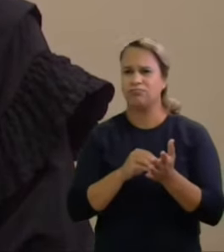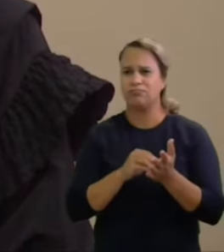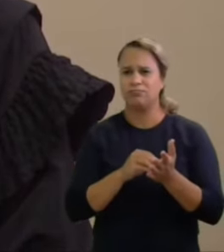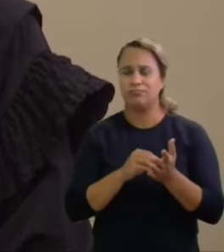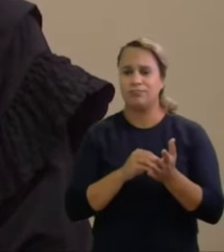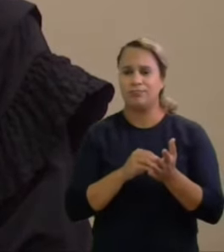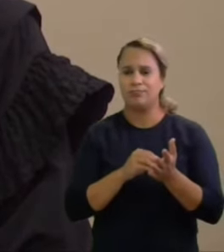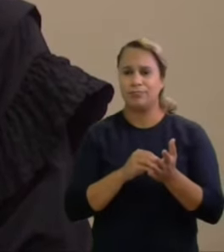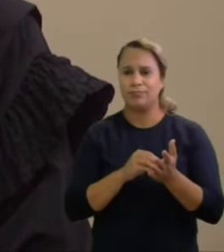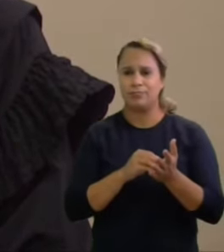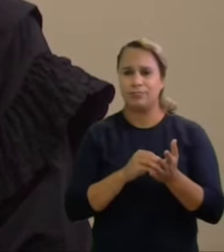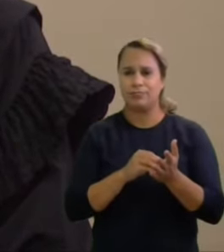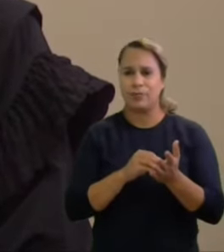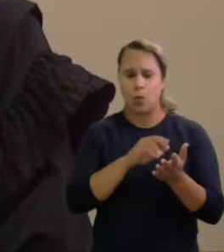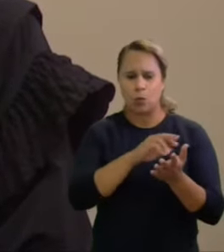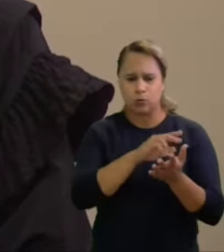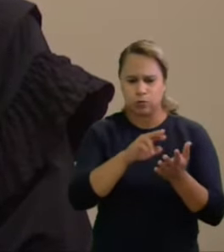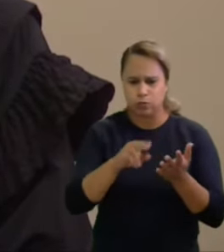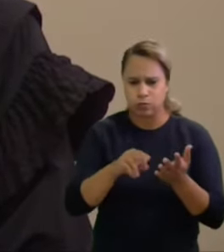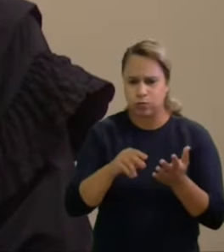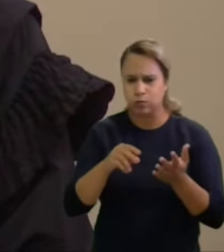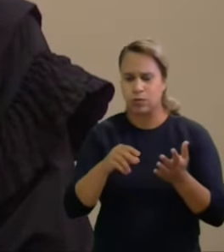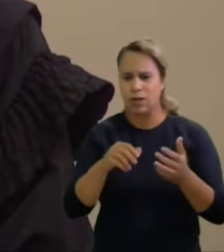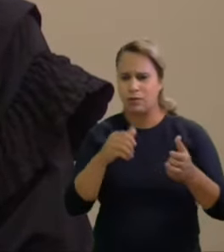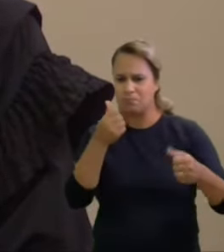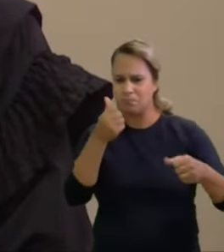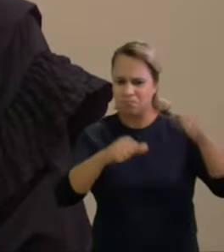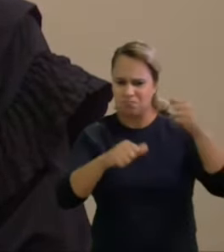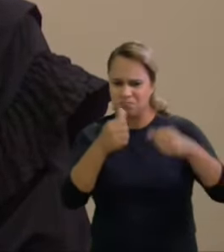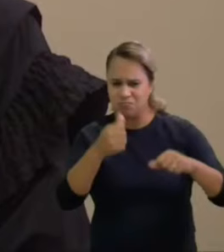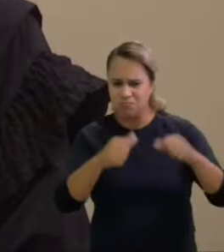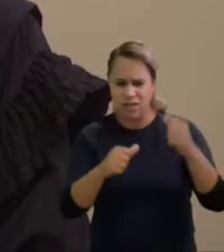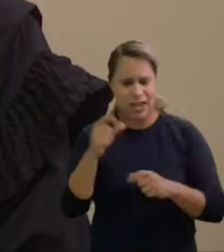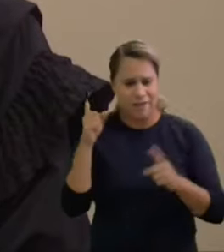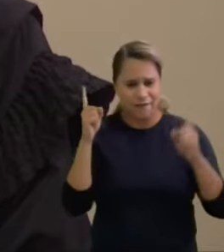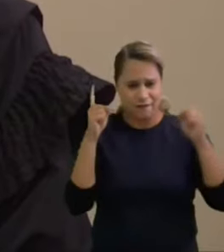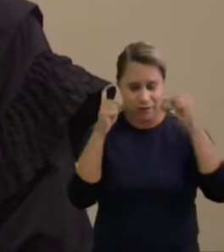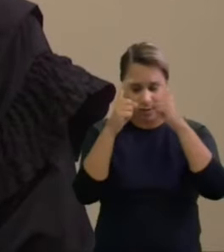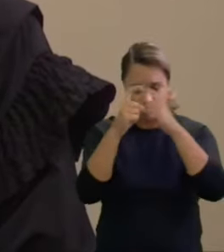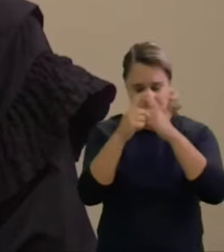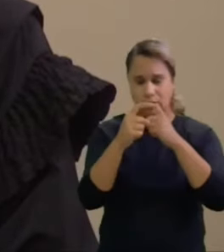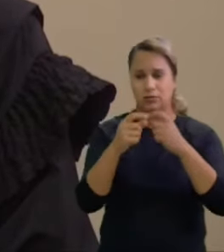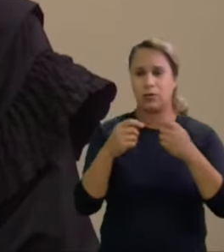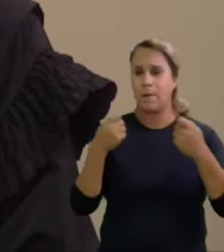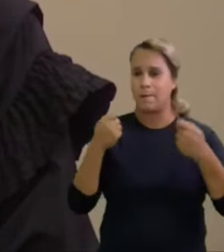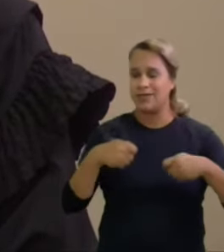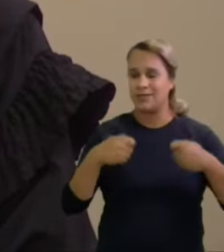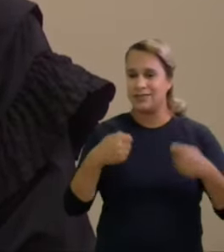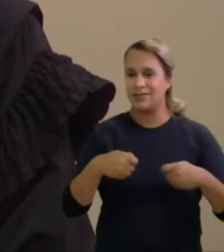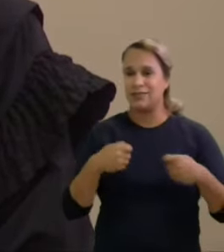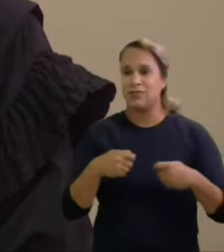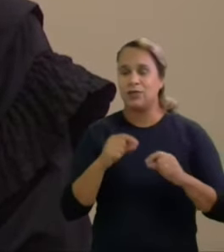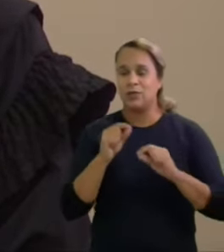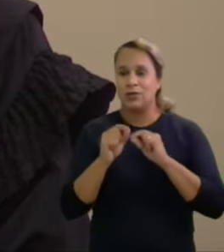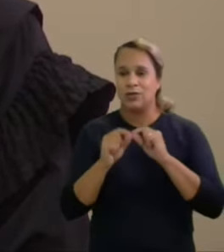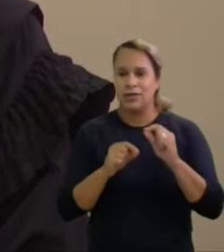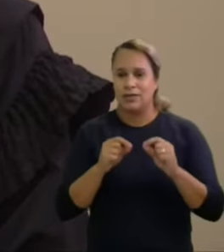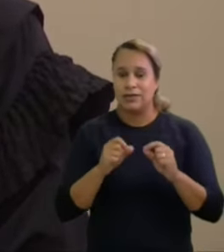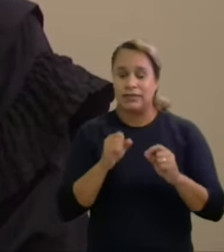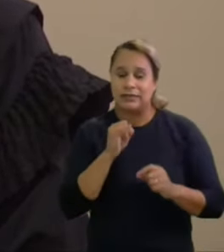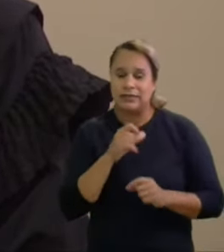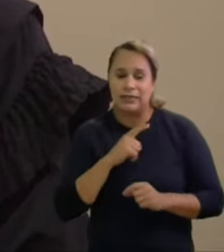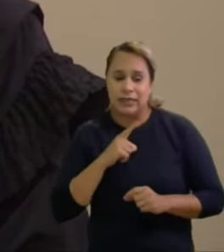configuração do abuso econômico é necessária a observância do princípio indúbio pró-sufrágio na dúvida sobre a